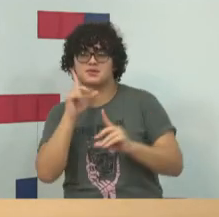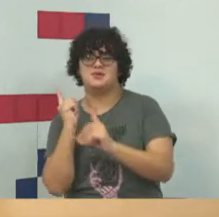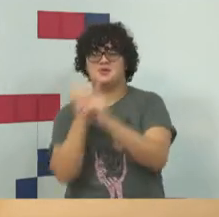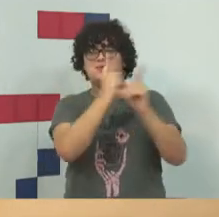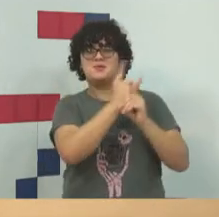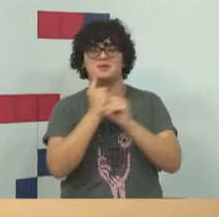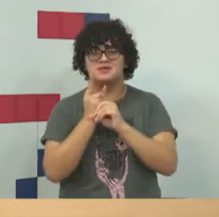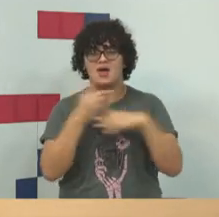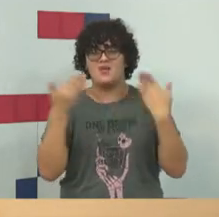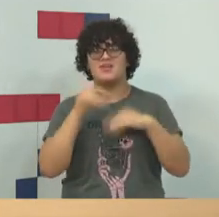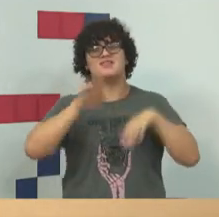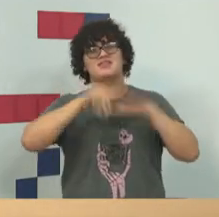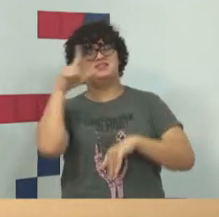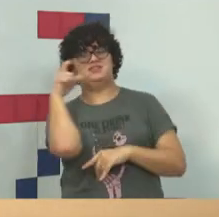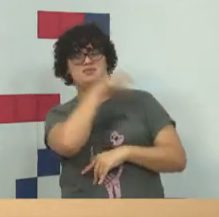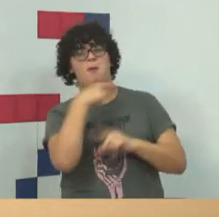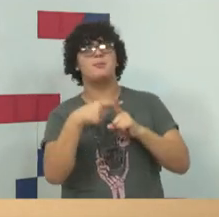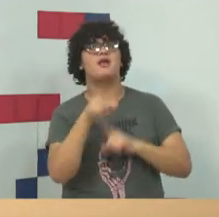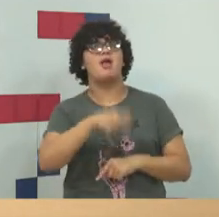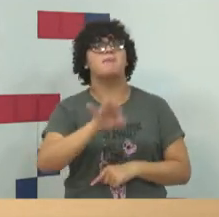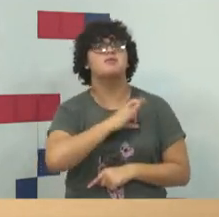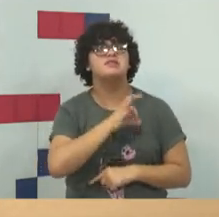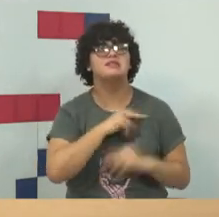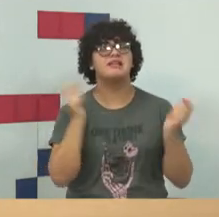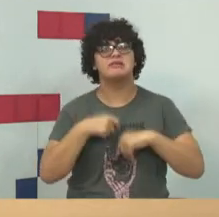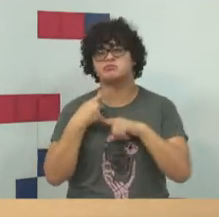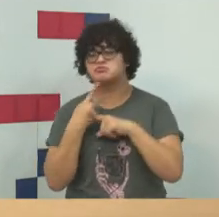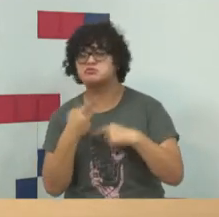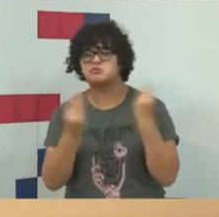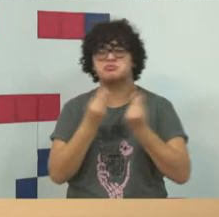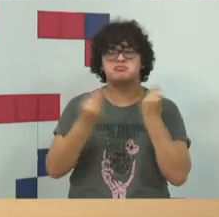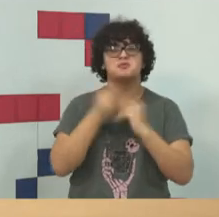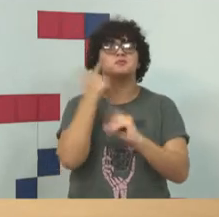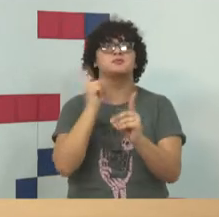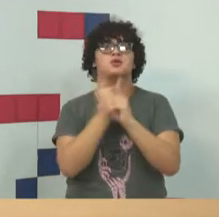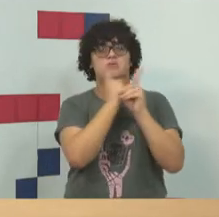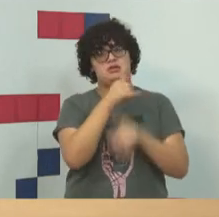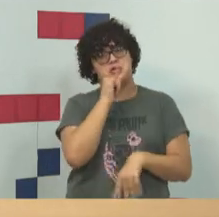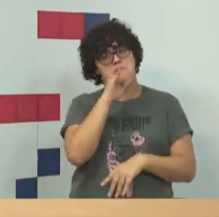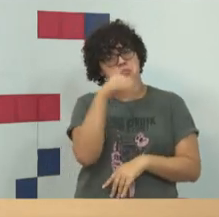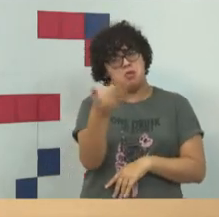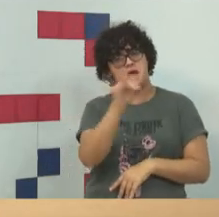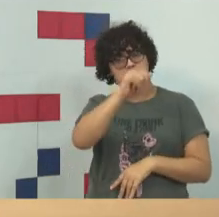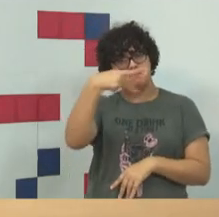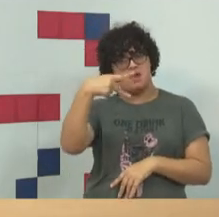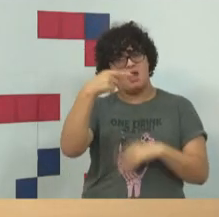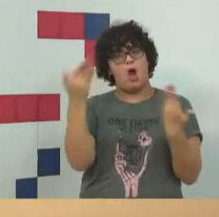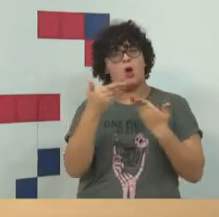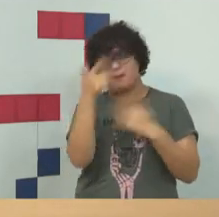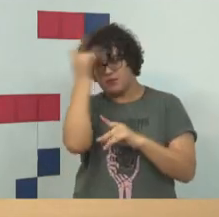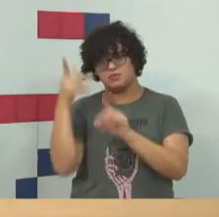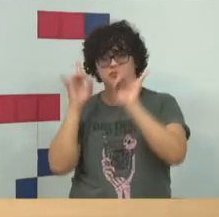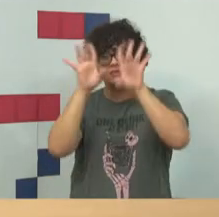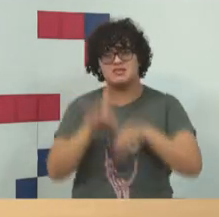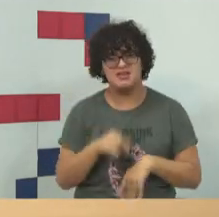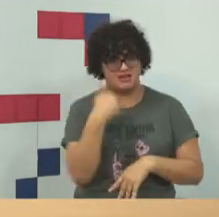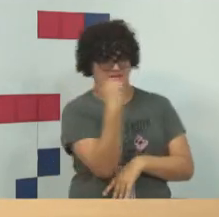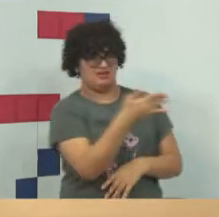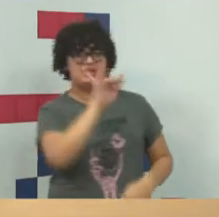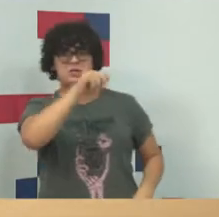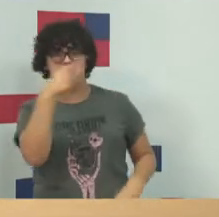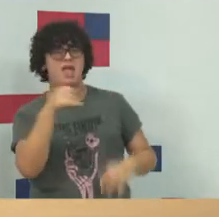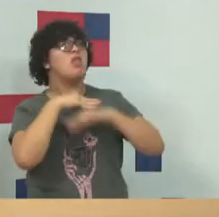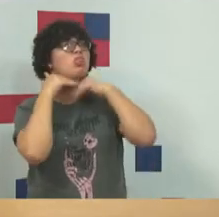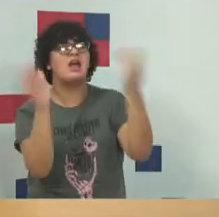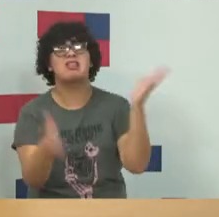delinquente é muito difícil. A Polícia Federal corre atrás, vai lá, identifica, por exemplo, um IP, vem um especialista como eu e diz, IP não serve